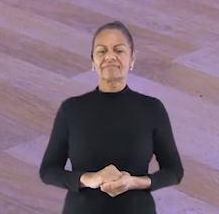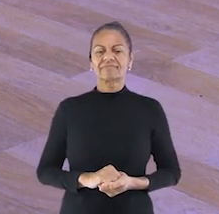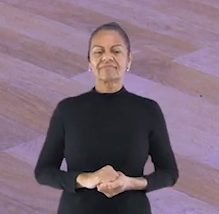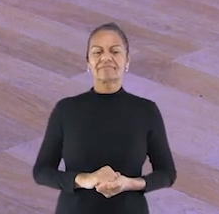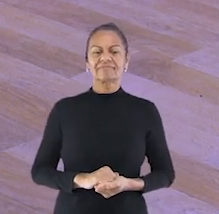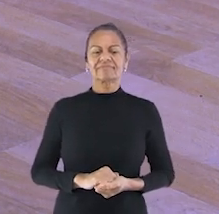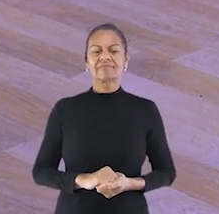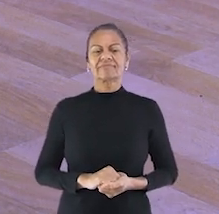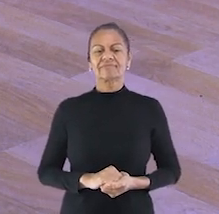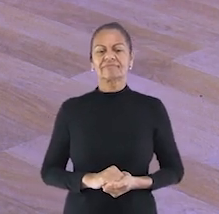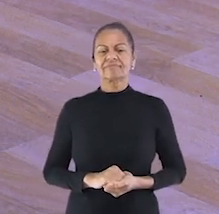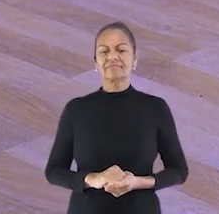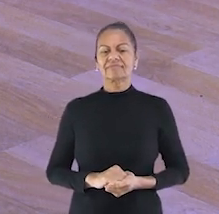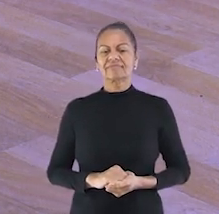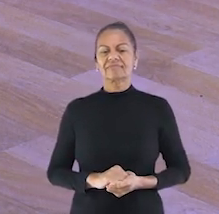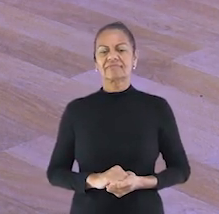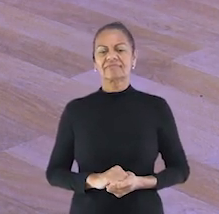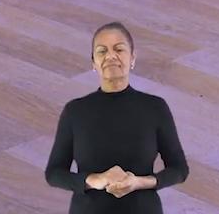cinco,